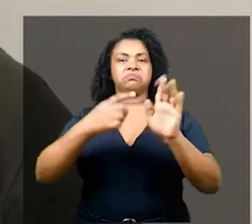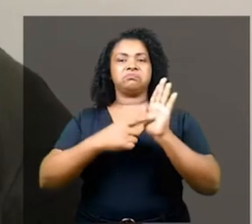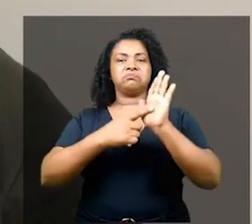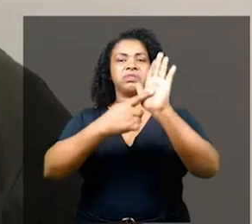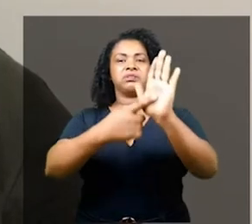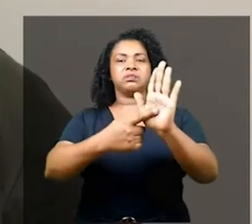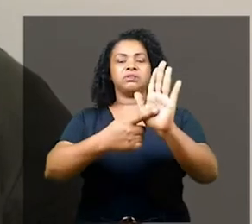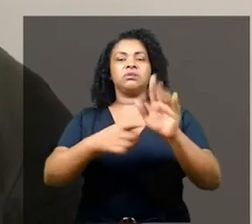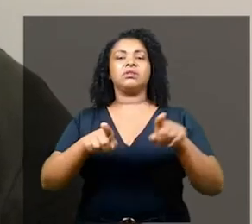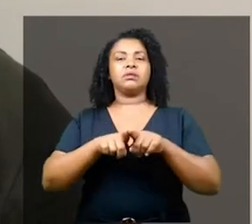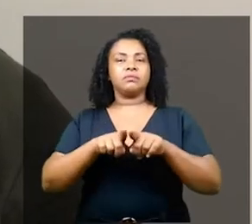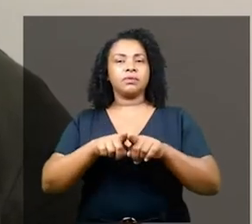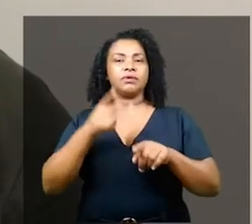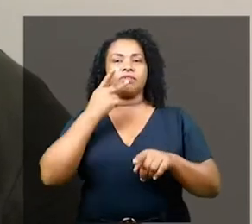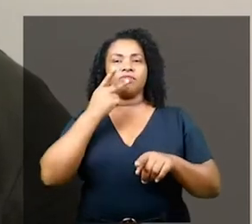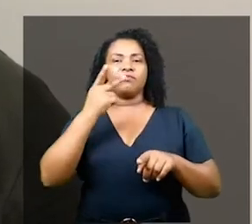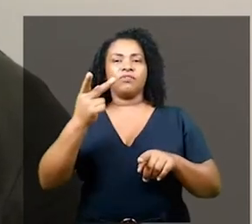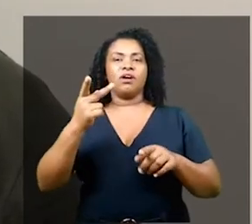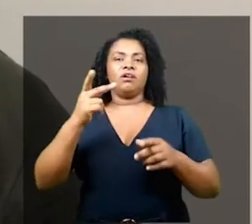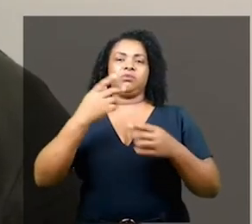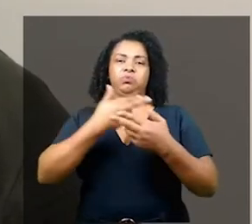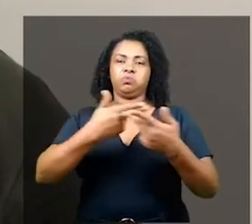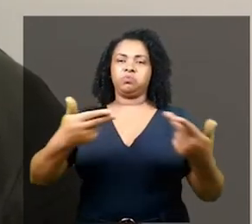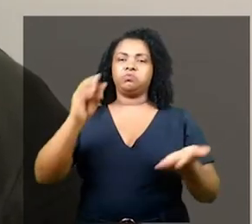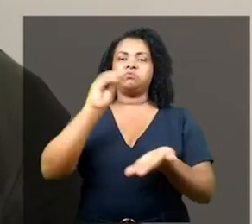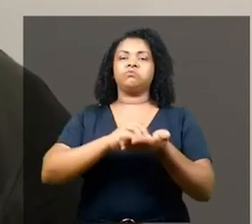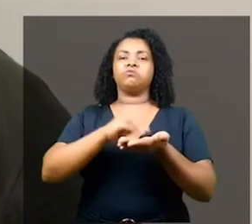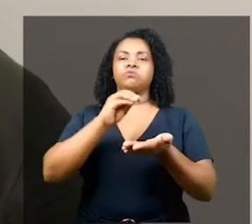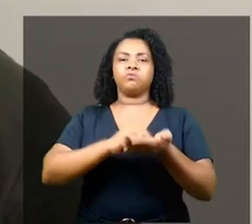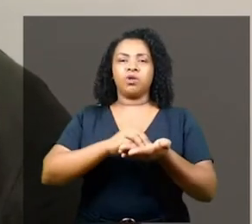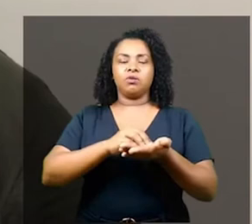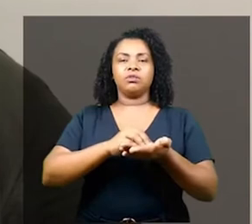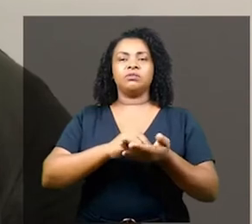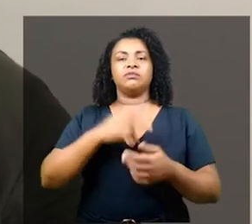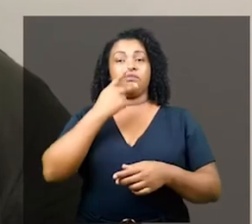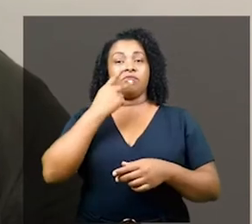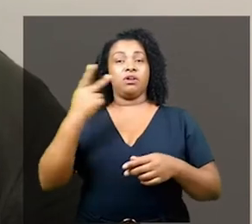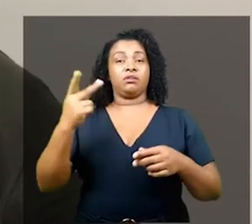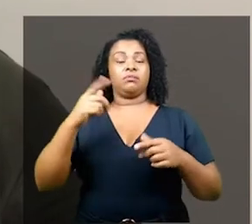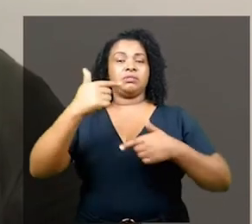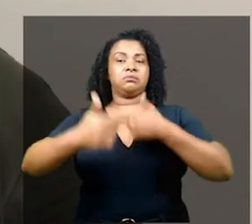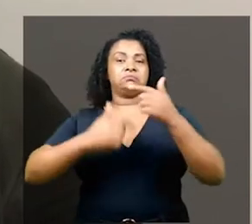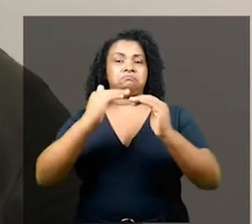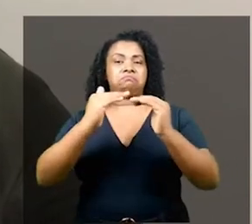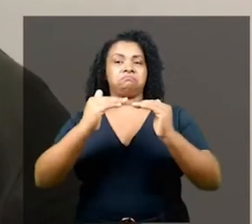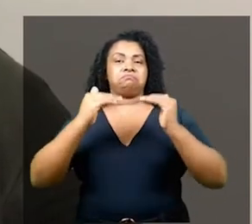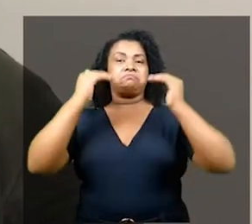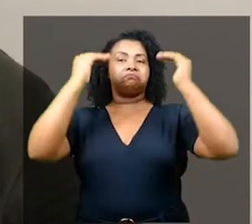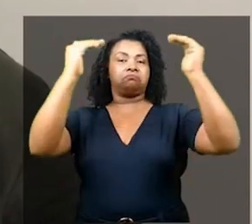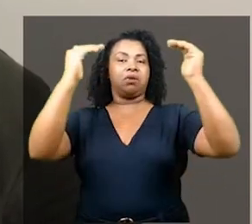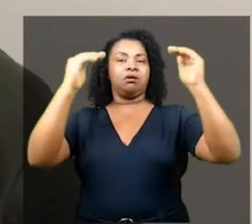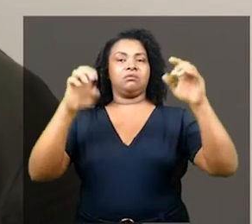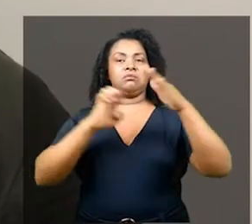e estou falando de salubridade, estou falando de cargos de chefia em grandes